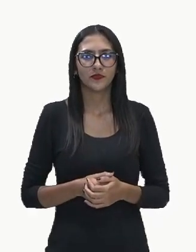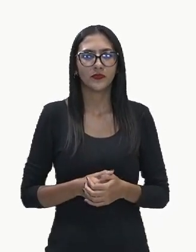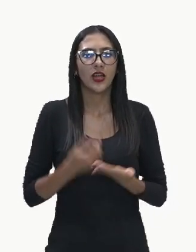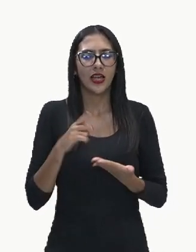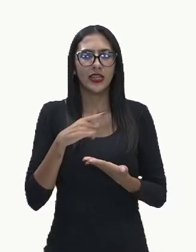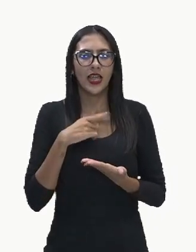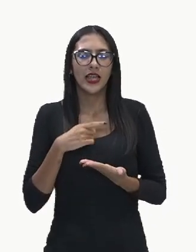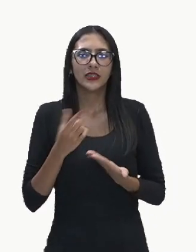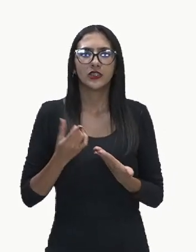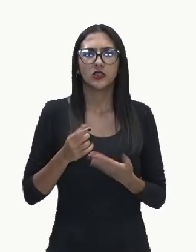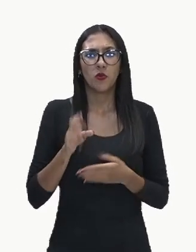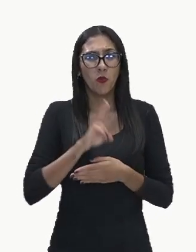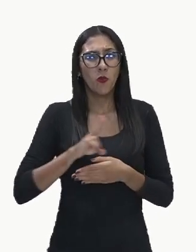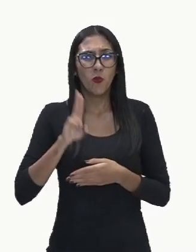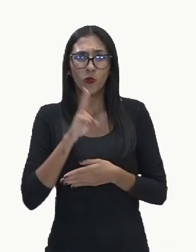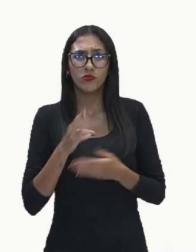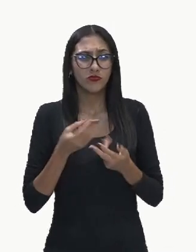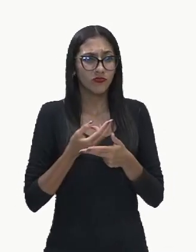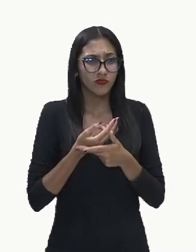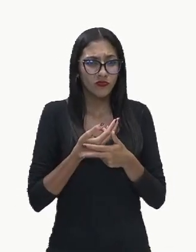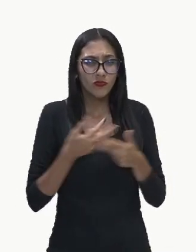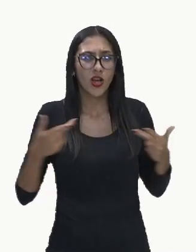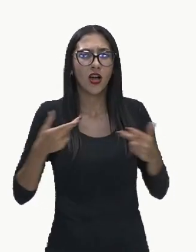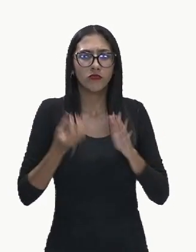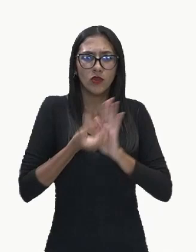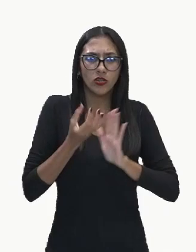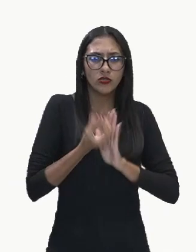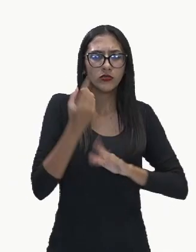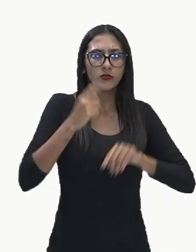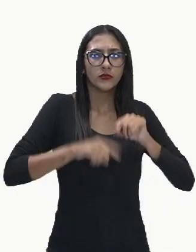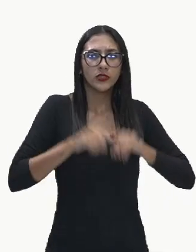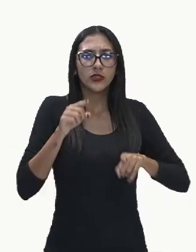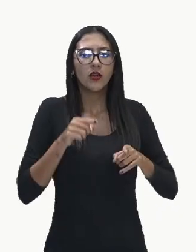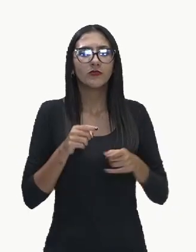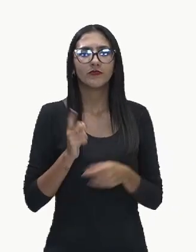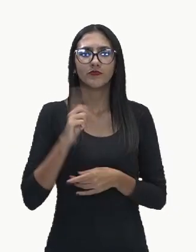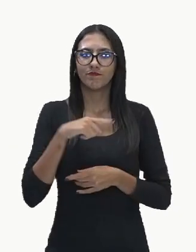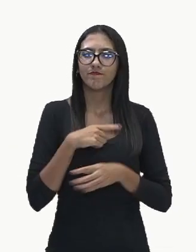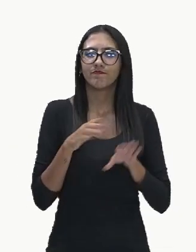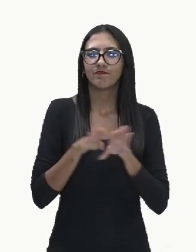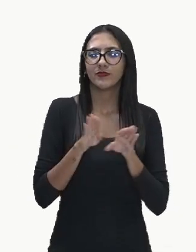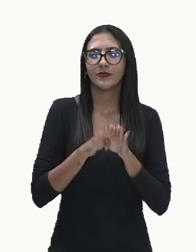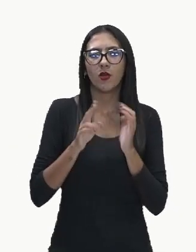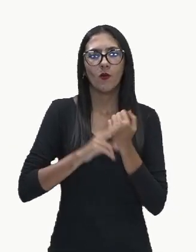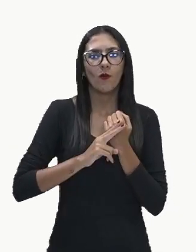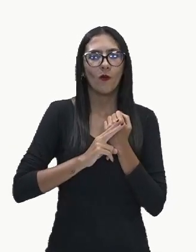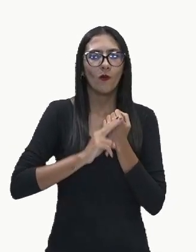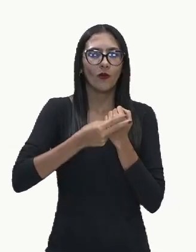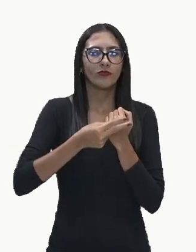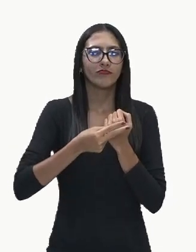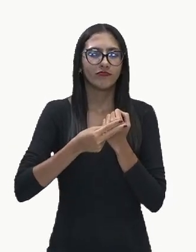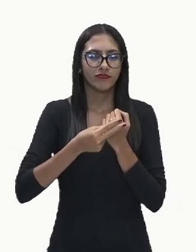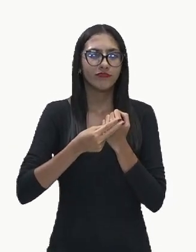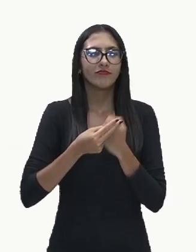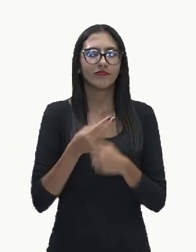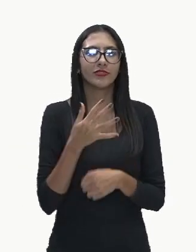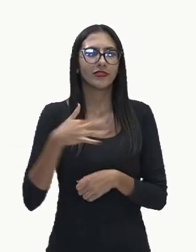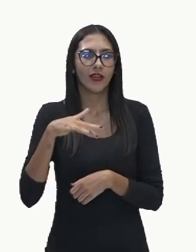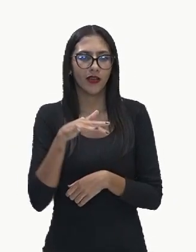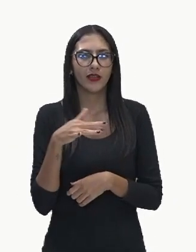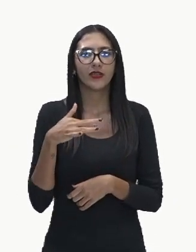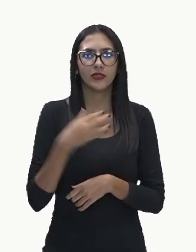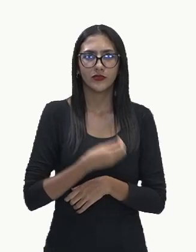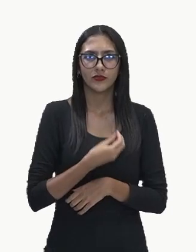exacerbação, não é isso? da produção de lixo, causa consequências aí nos ecossistemas.